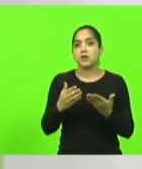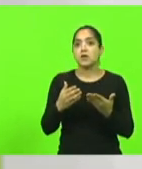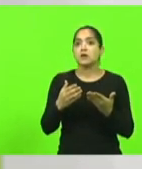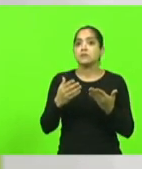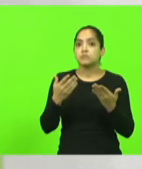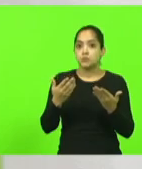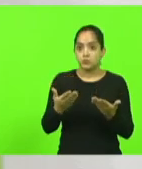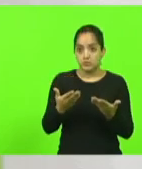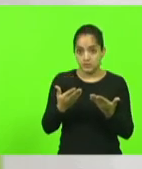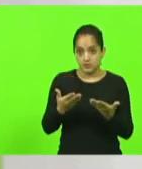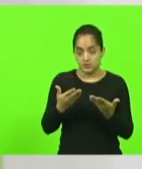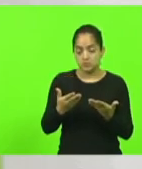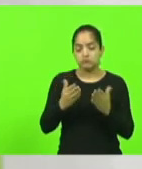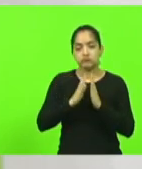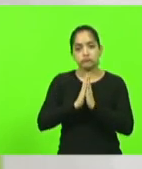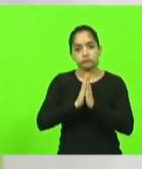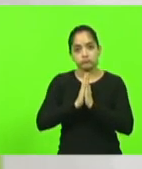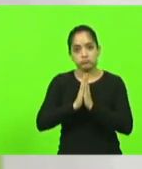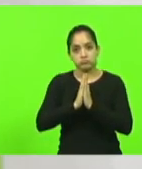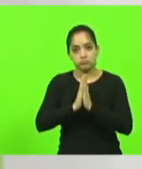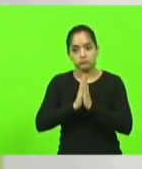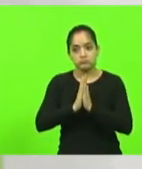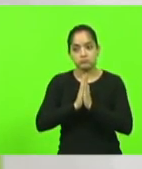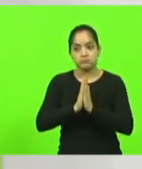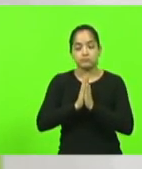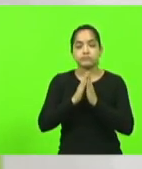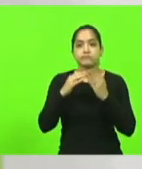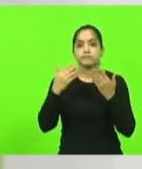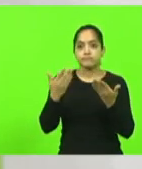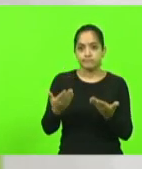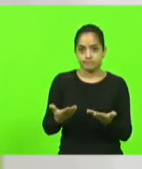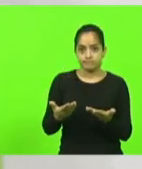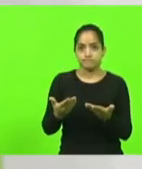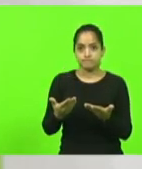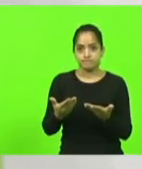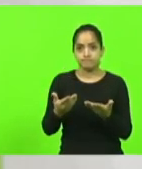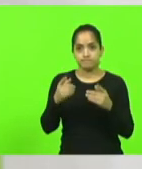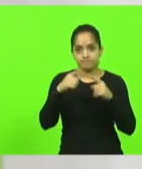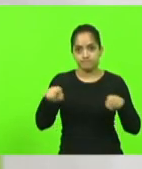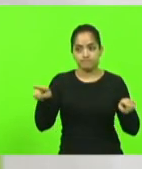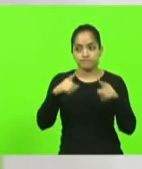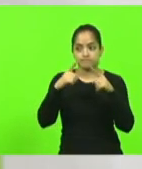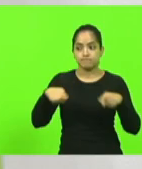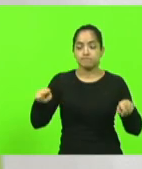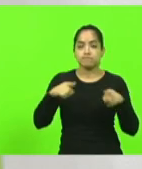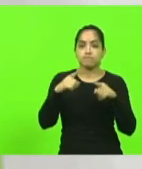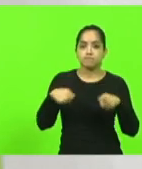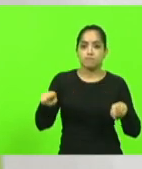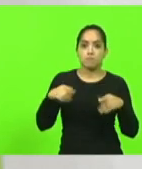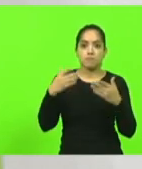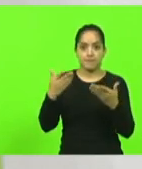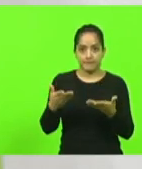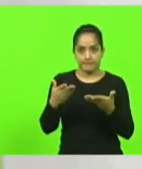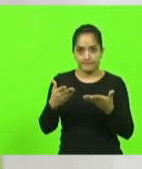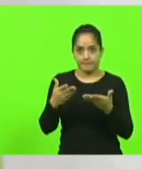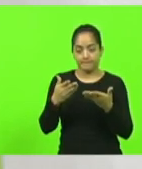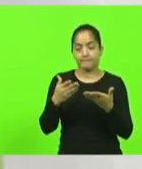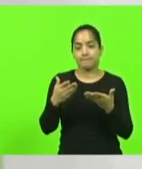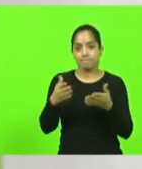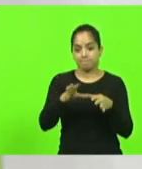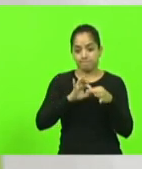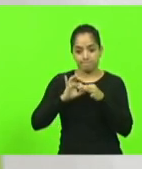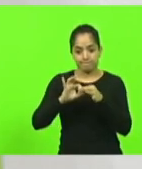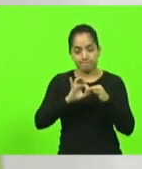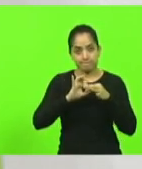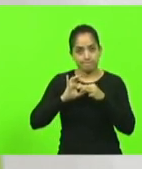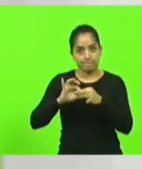muito clamor, muita oração, vai ter muito cântico. Vamos cantar, vamos nos unir em torno disso.